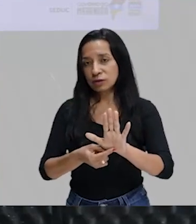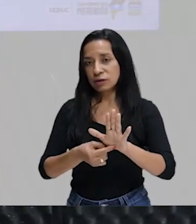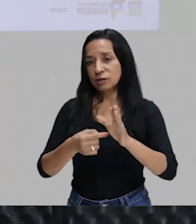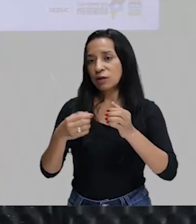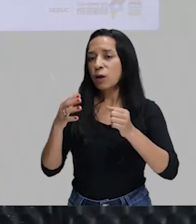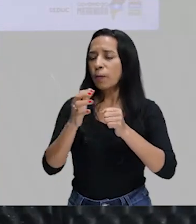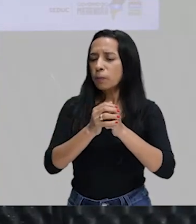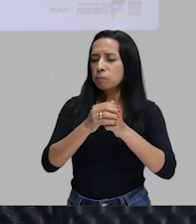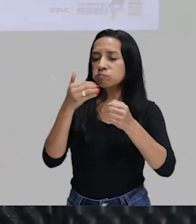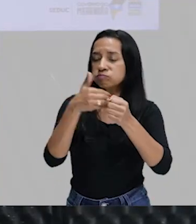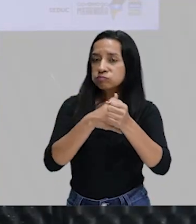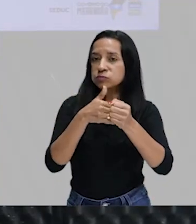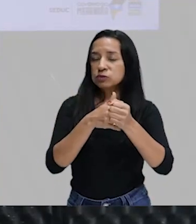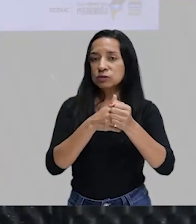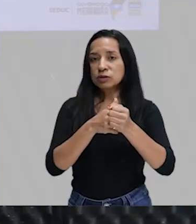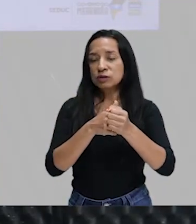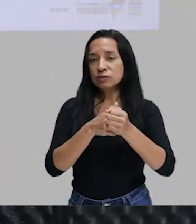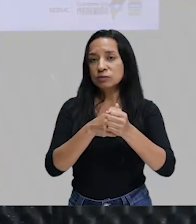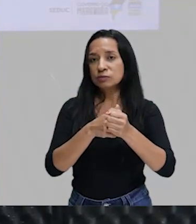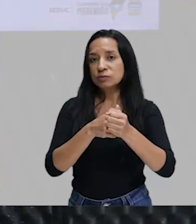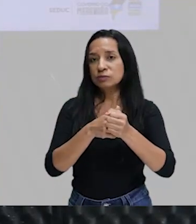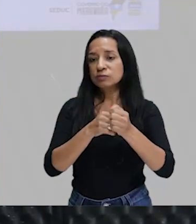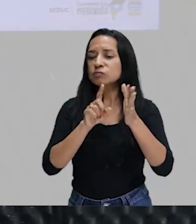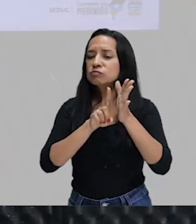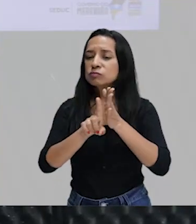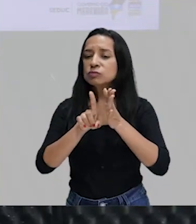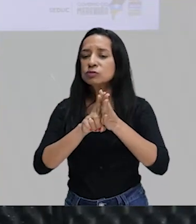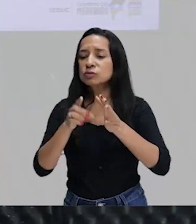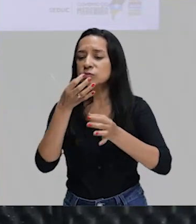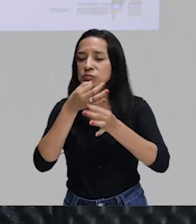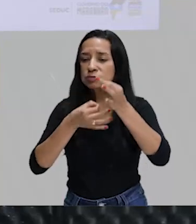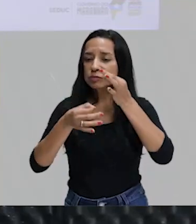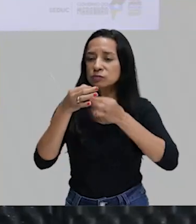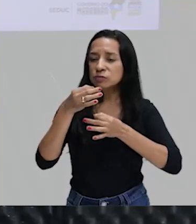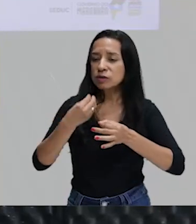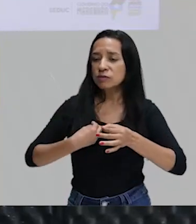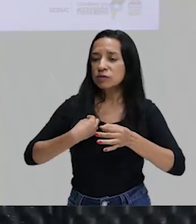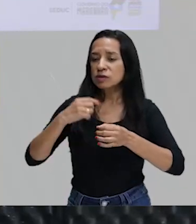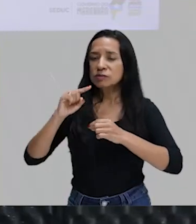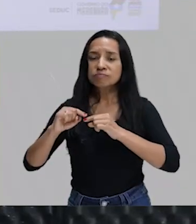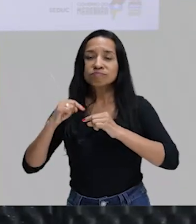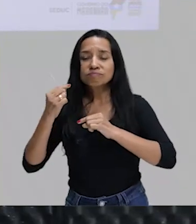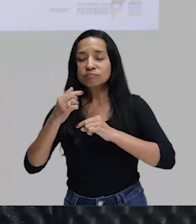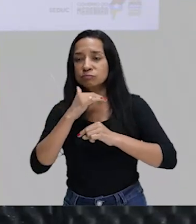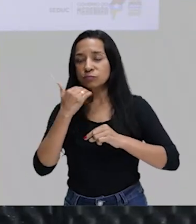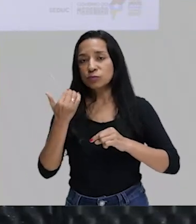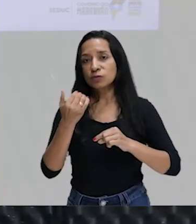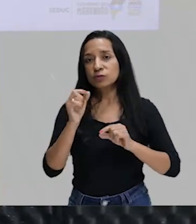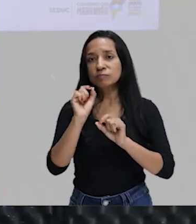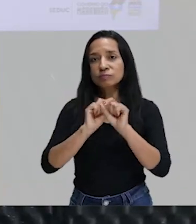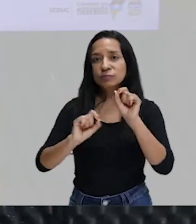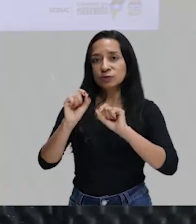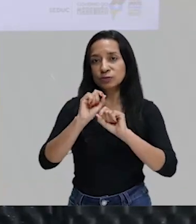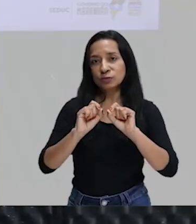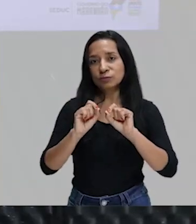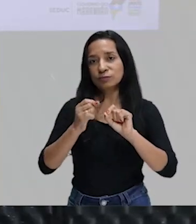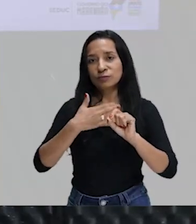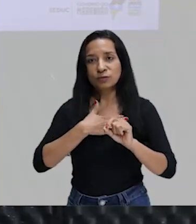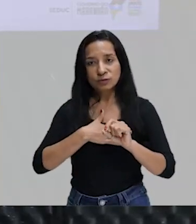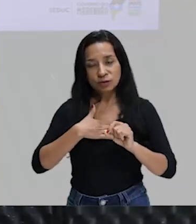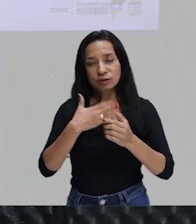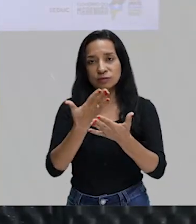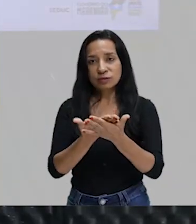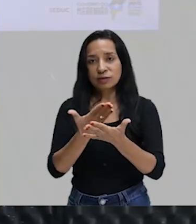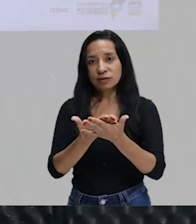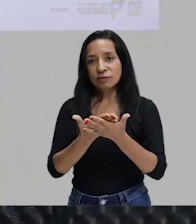mistério, de questionamentos, vida após a morte. E é isso. E então, gostaram da